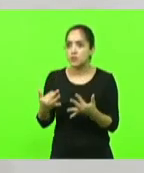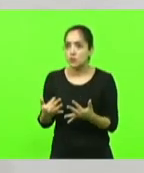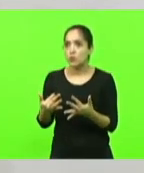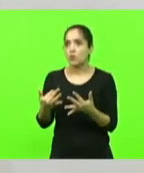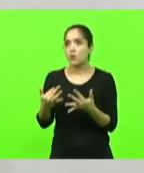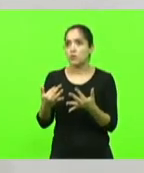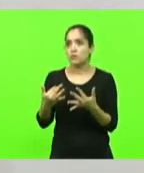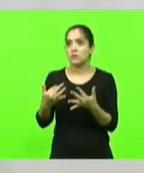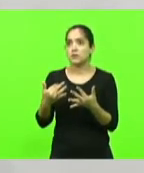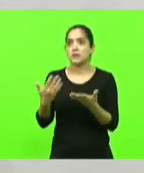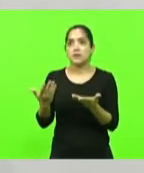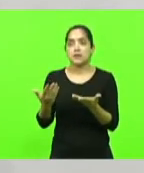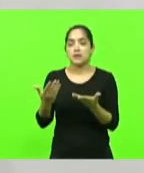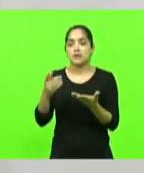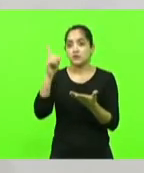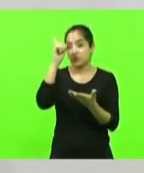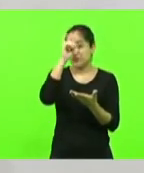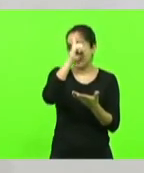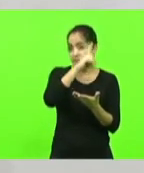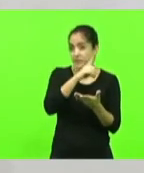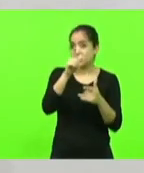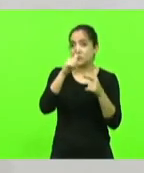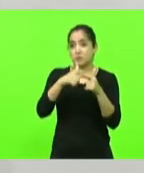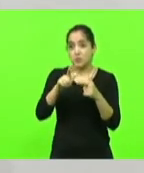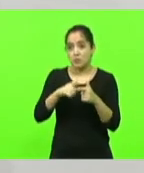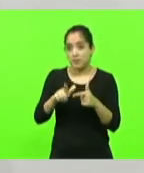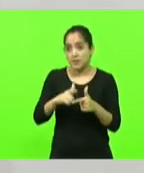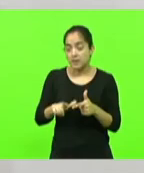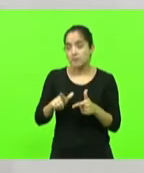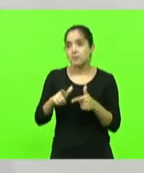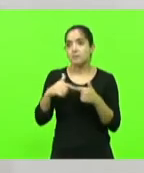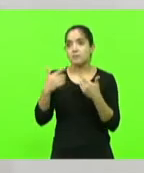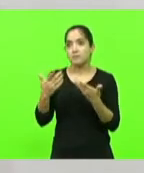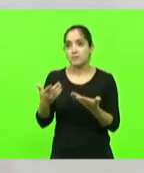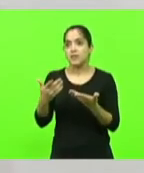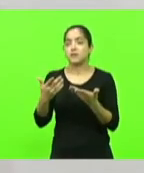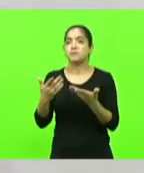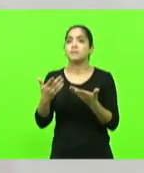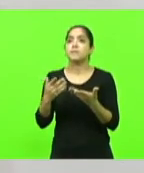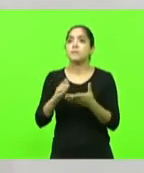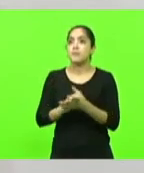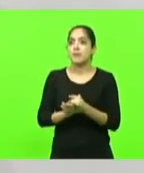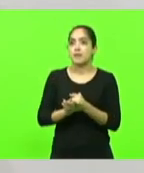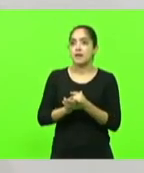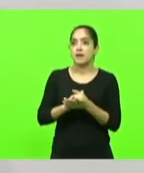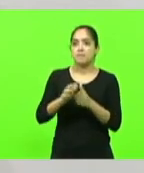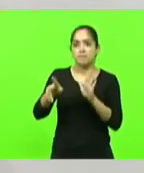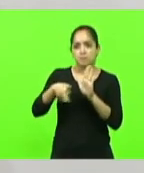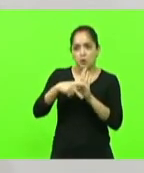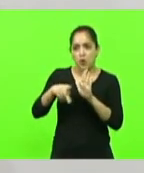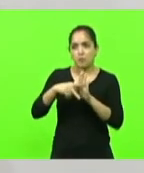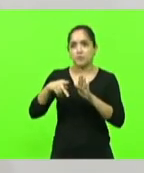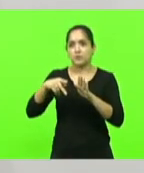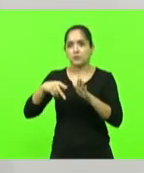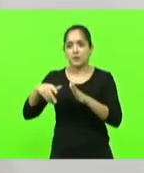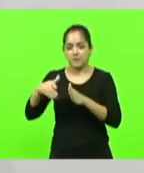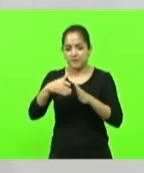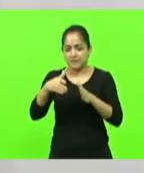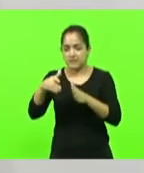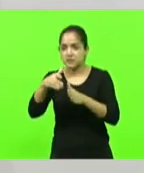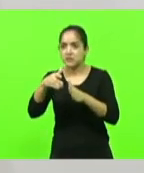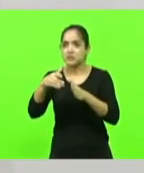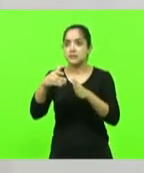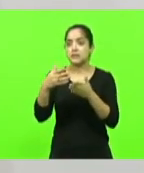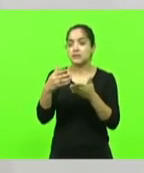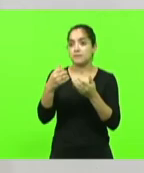mais como andar é muito difícil a não ser que seja aqueles veículos de trilha que eles usam moto de trilha essas coisas ainda rodam lá na 163